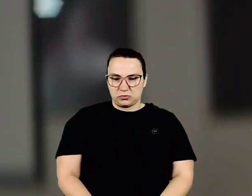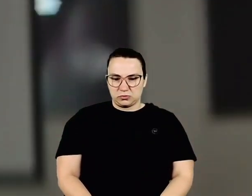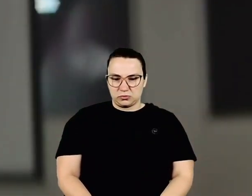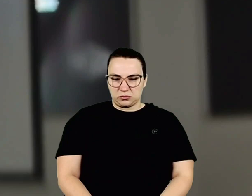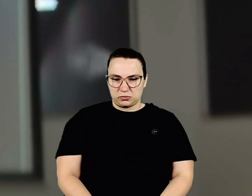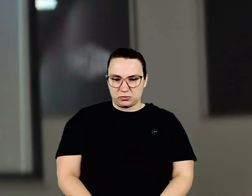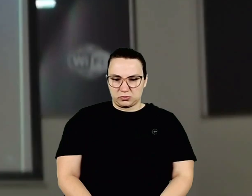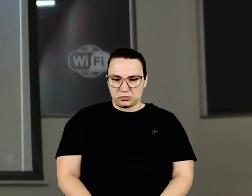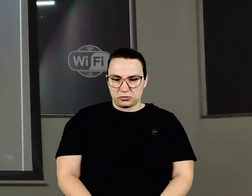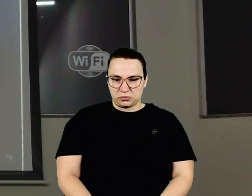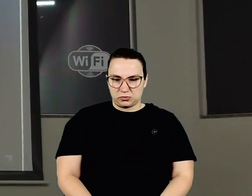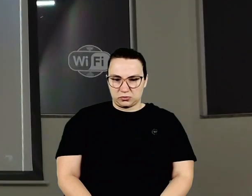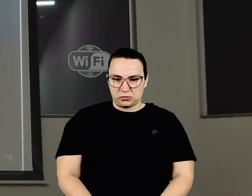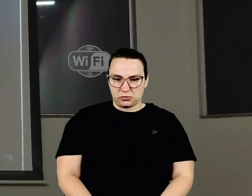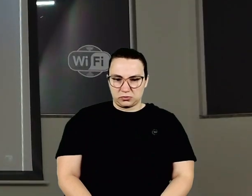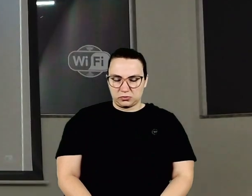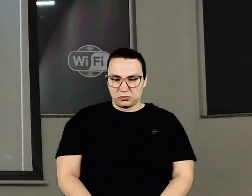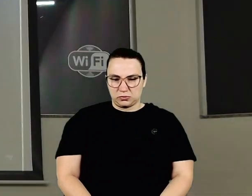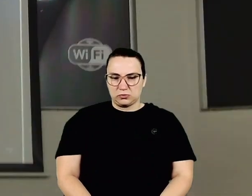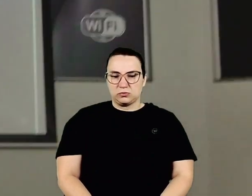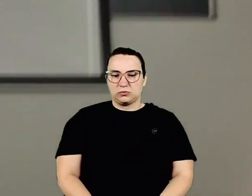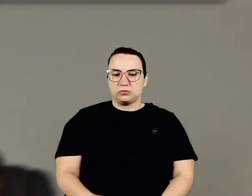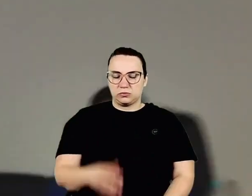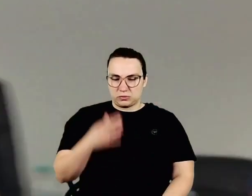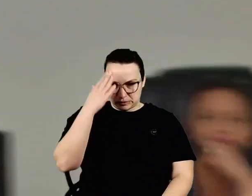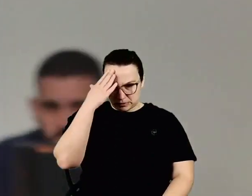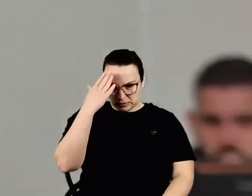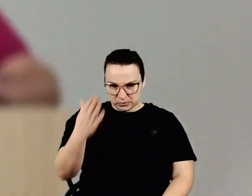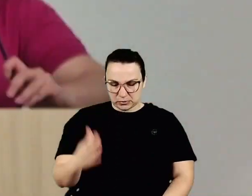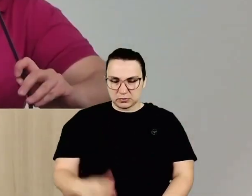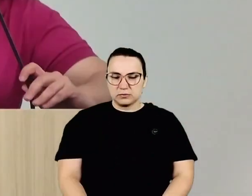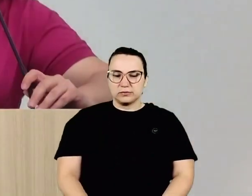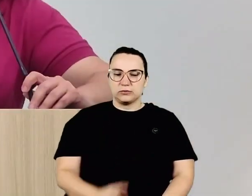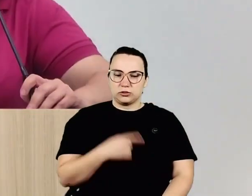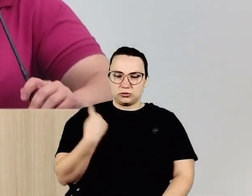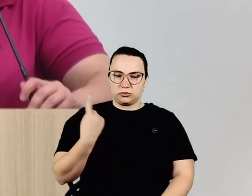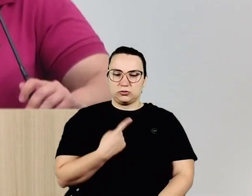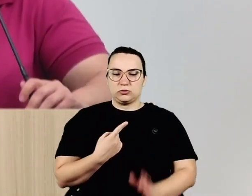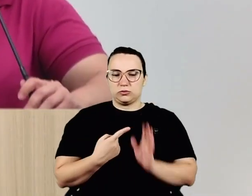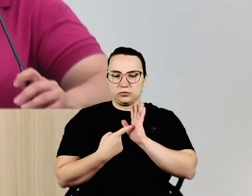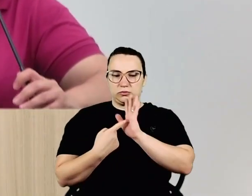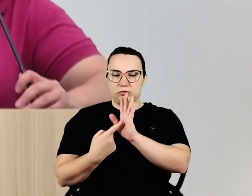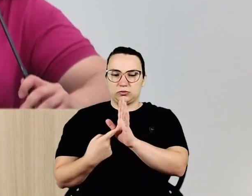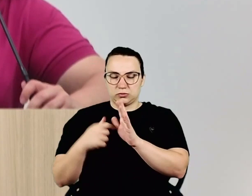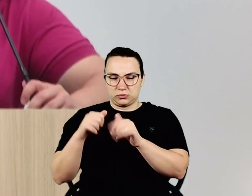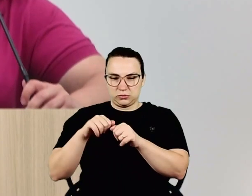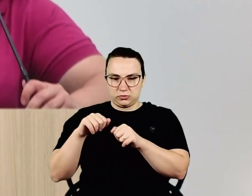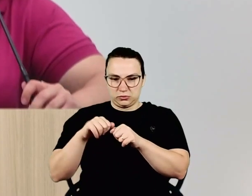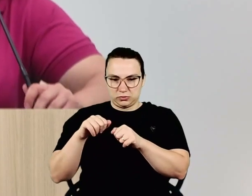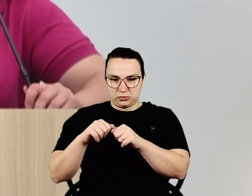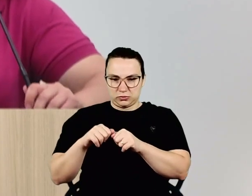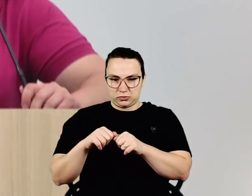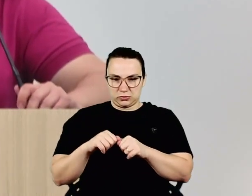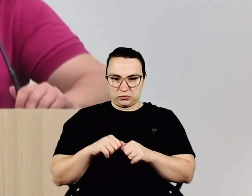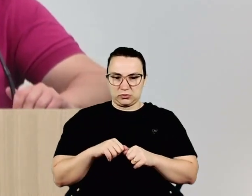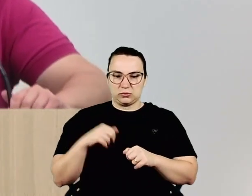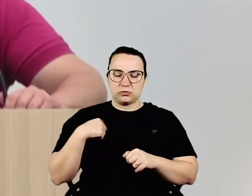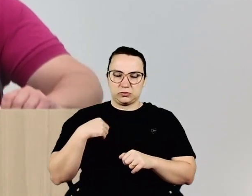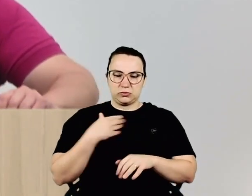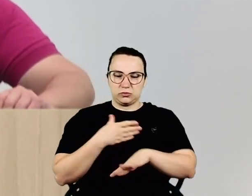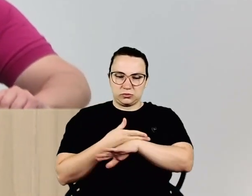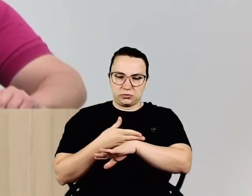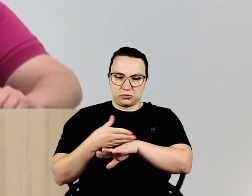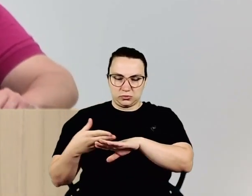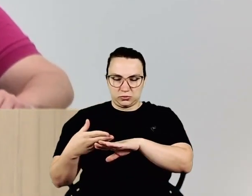Obrigada, Dalton. Geralmente, né, quando a gente faz uma indicação, a gente... Eu tenho o costume de ir em loco para